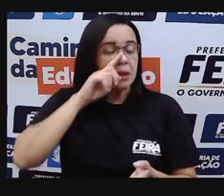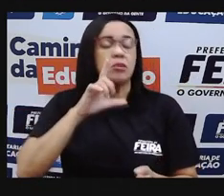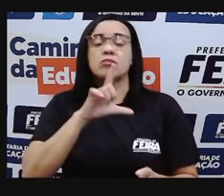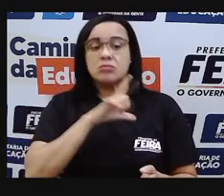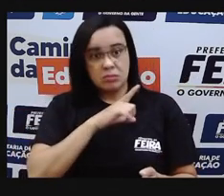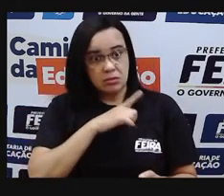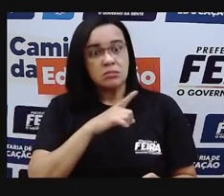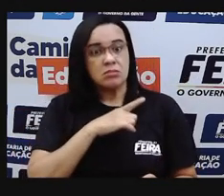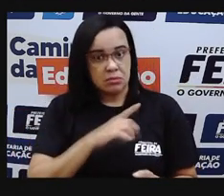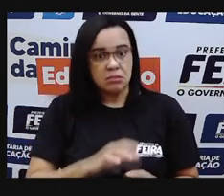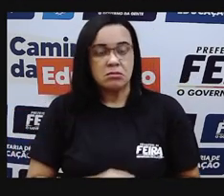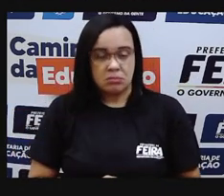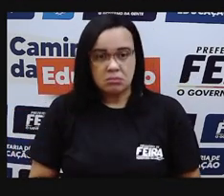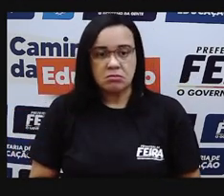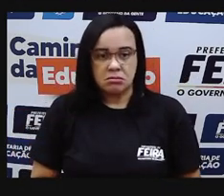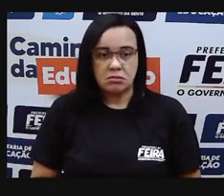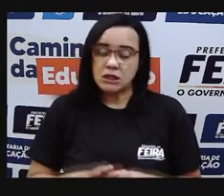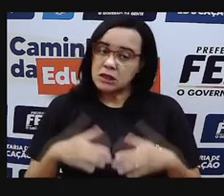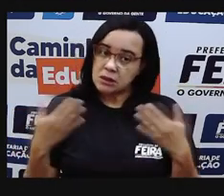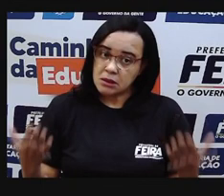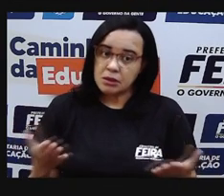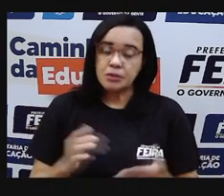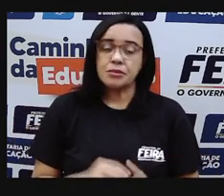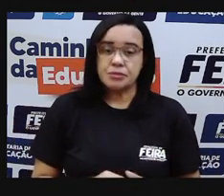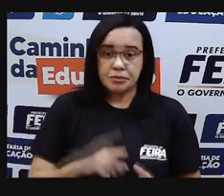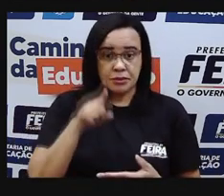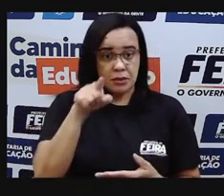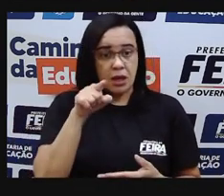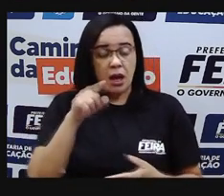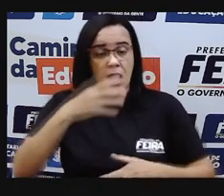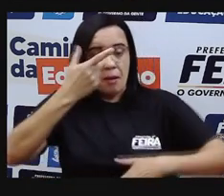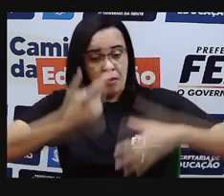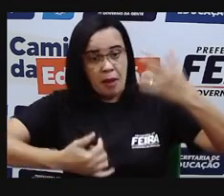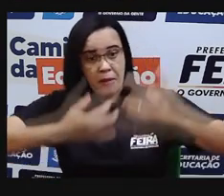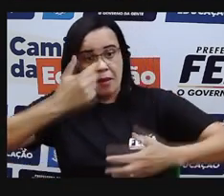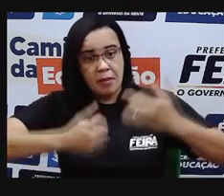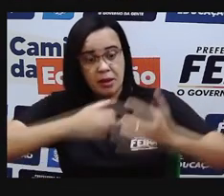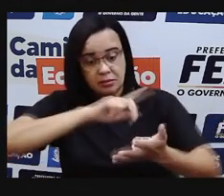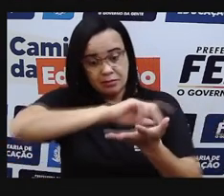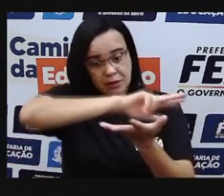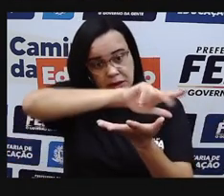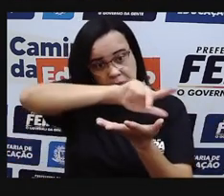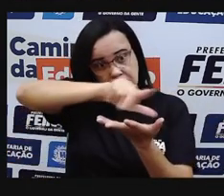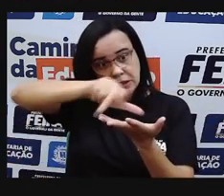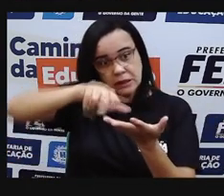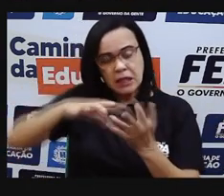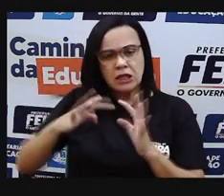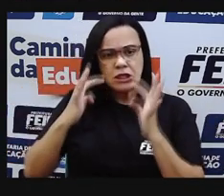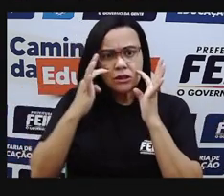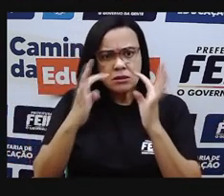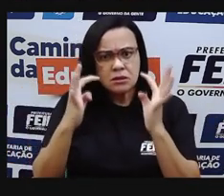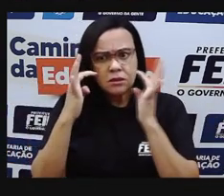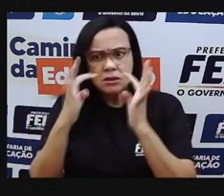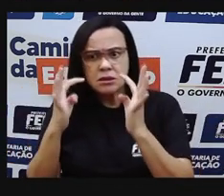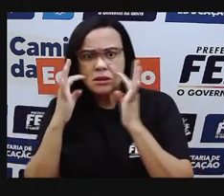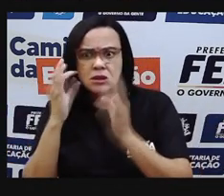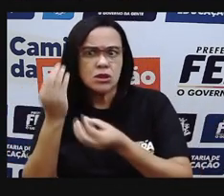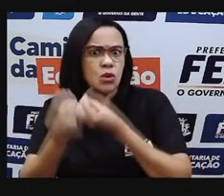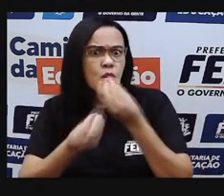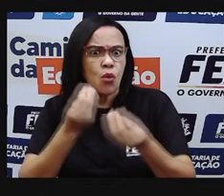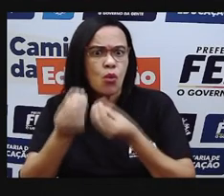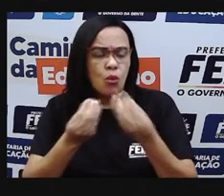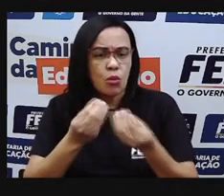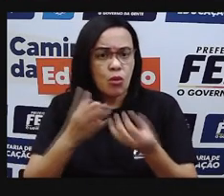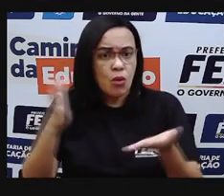O óxido de nitrogênio. Então, o a gente observa aqui? A gente observa que existem gases, né,